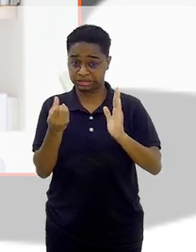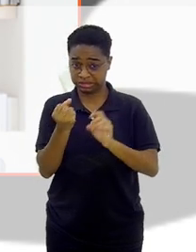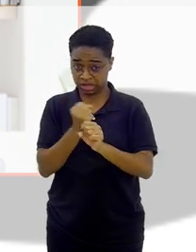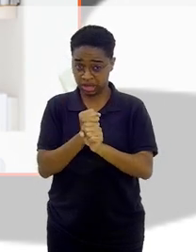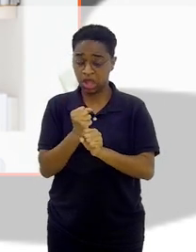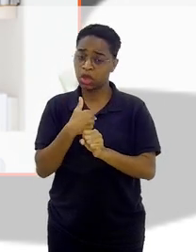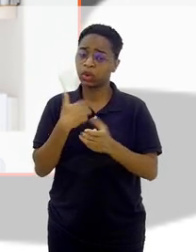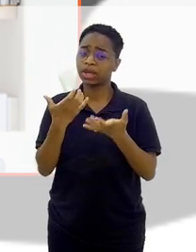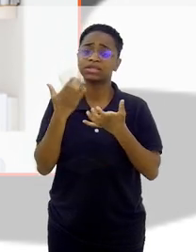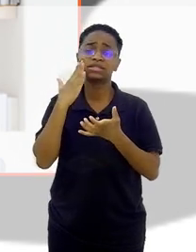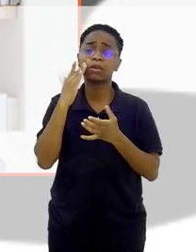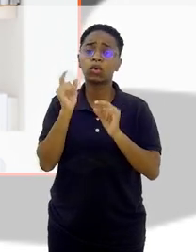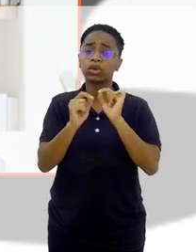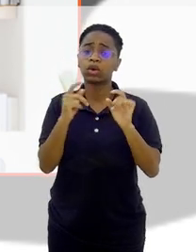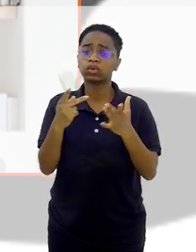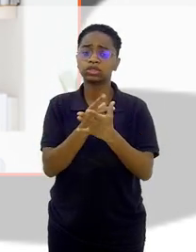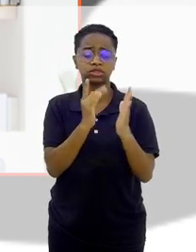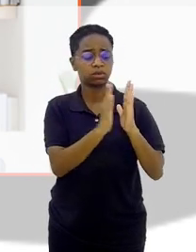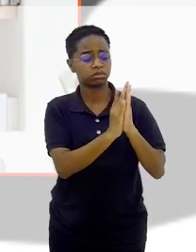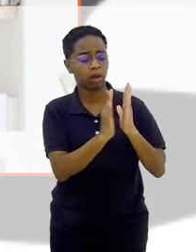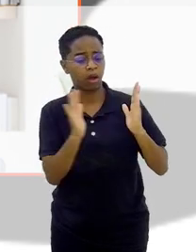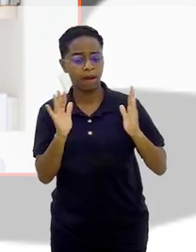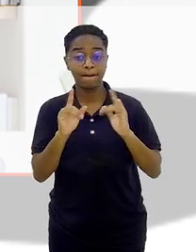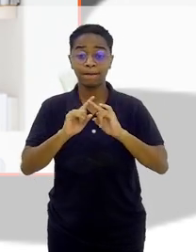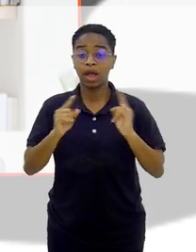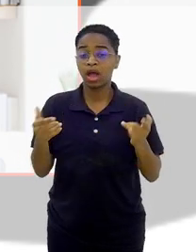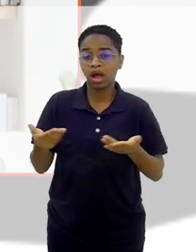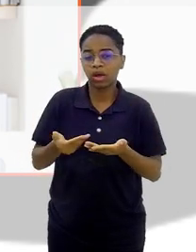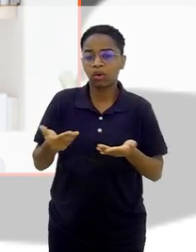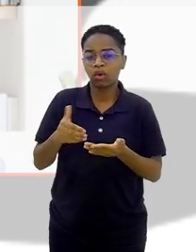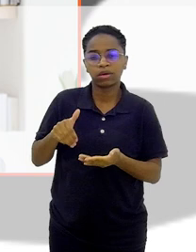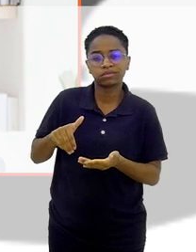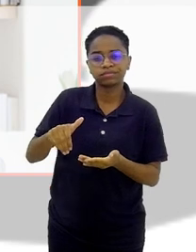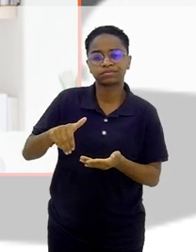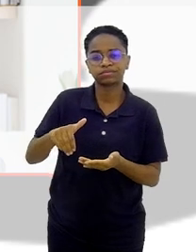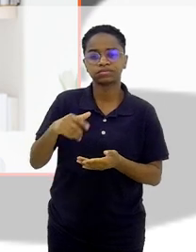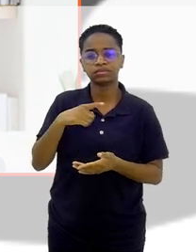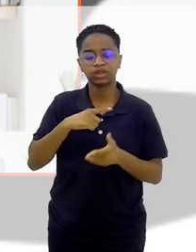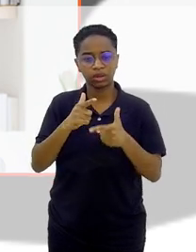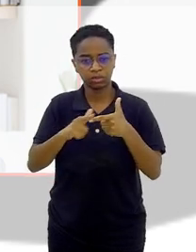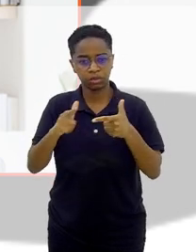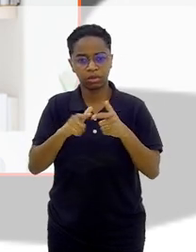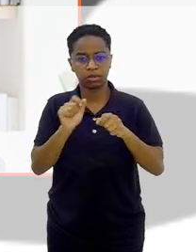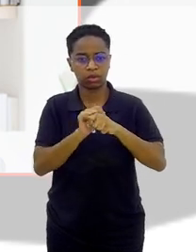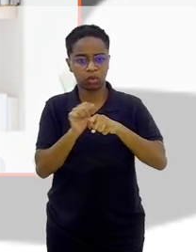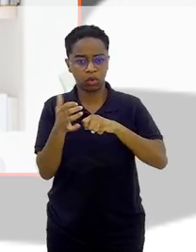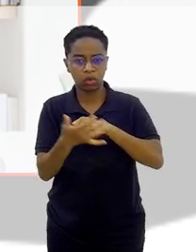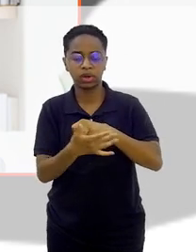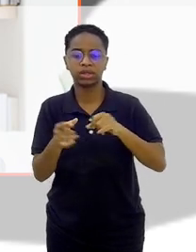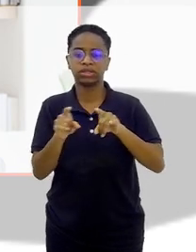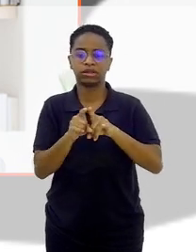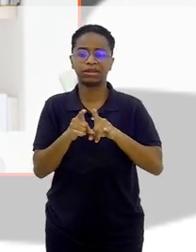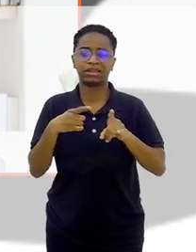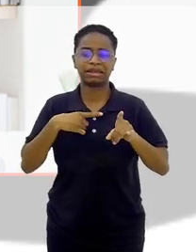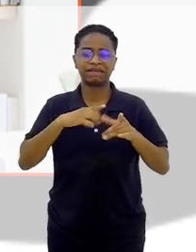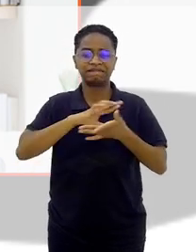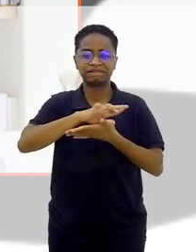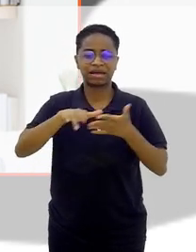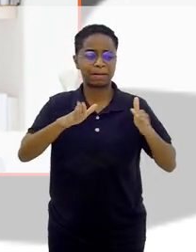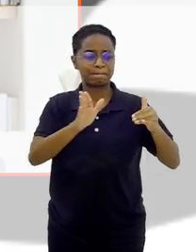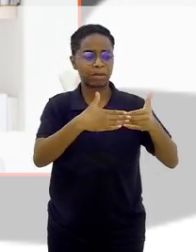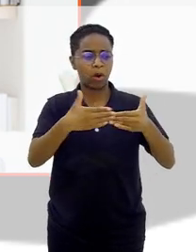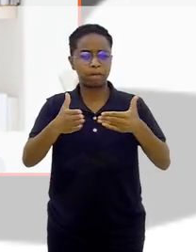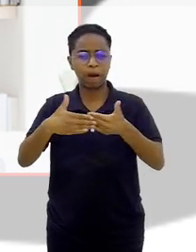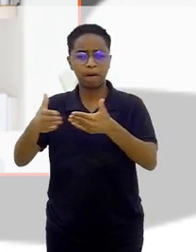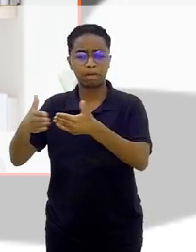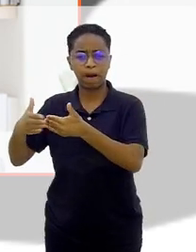quero saber o que aconteceu nesse período, mas agora, recentemente, com o problema da Covid, tantas mídias fecharam e eis que a